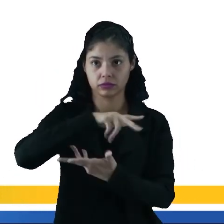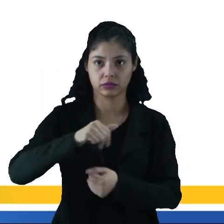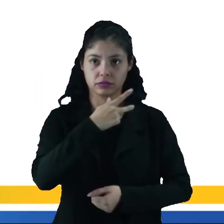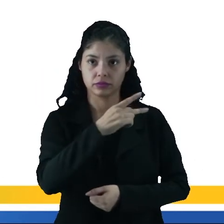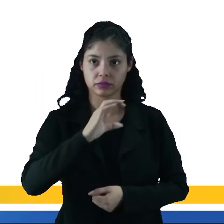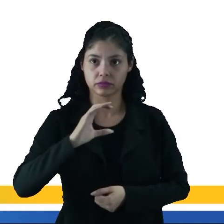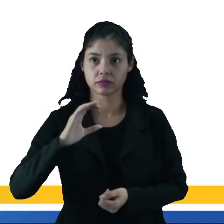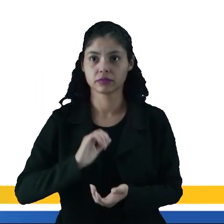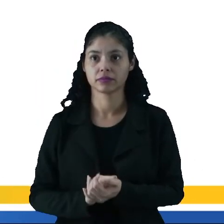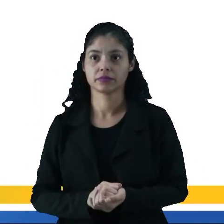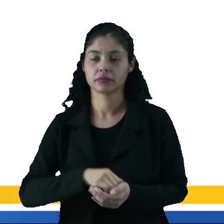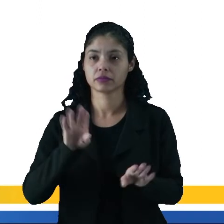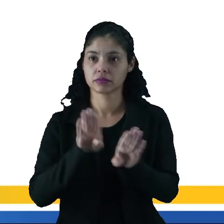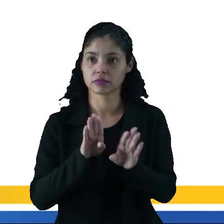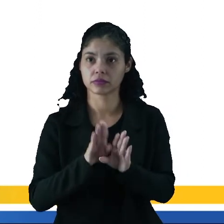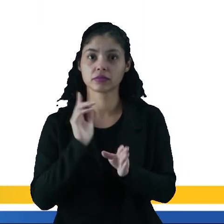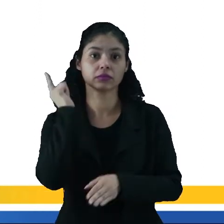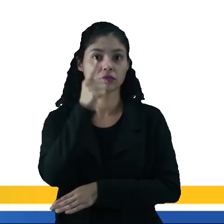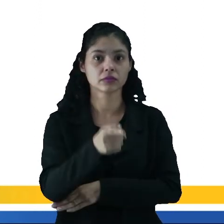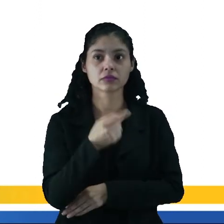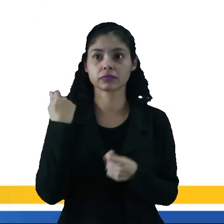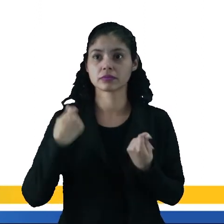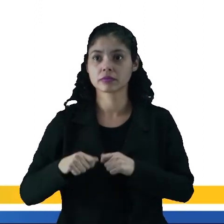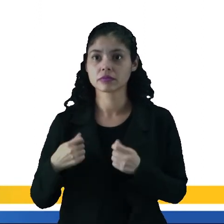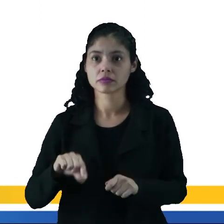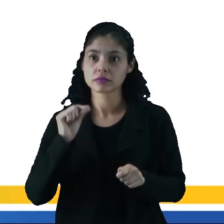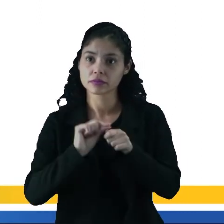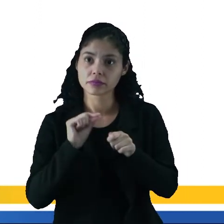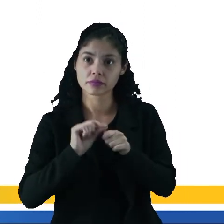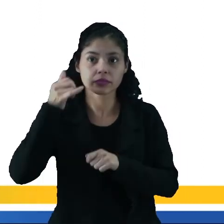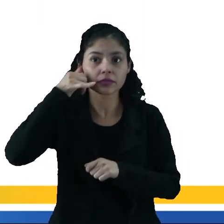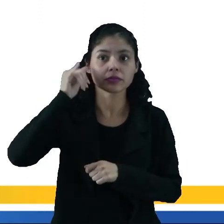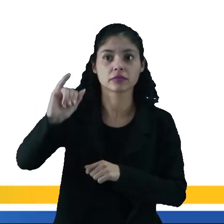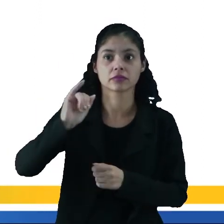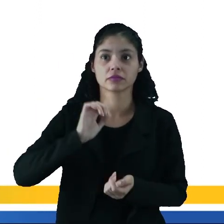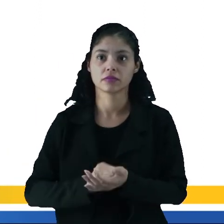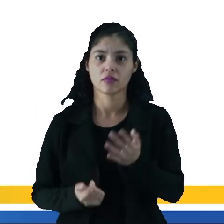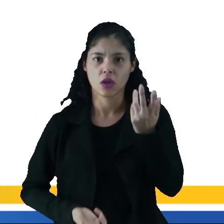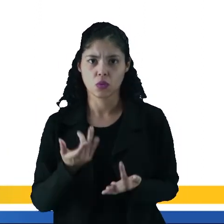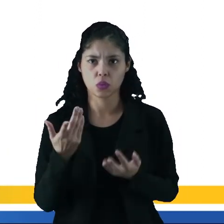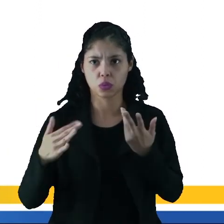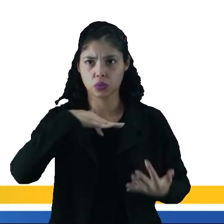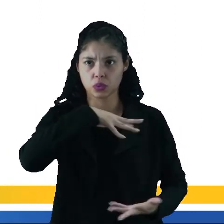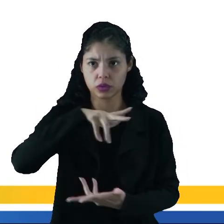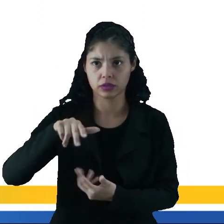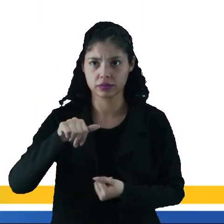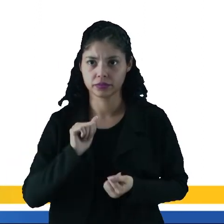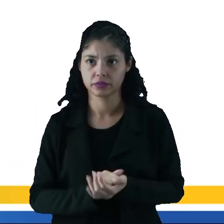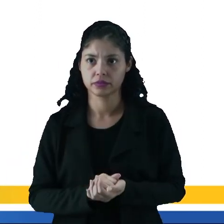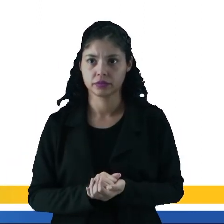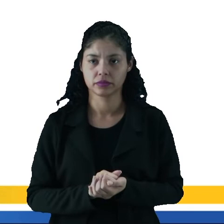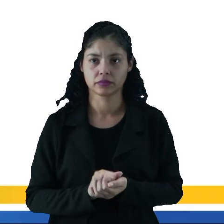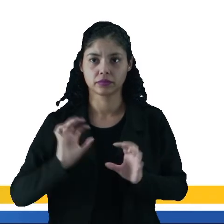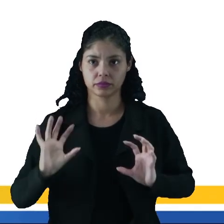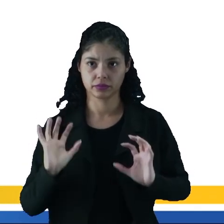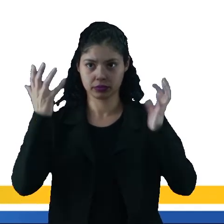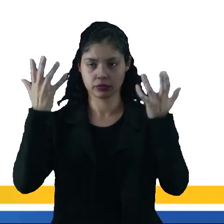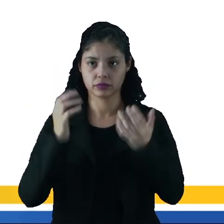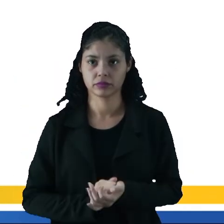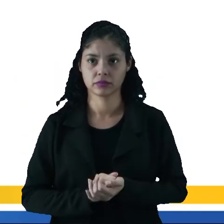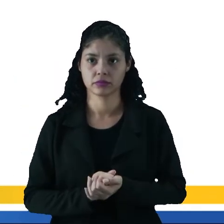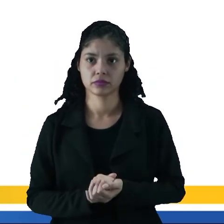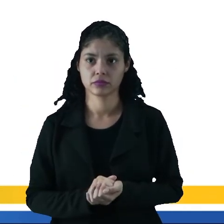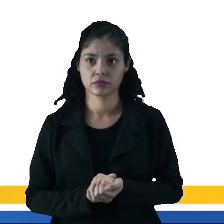PCC são enfáticos em apontar o que é preciso ser feito para evitar os efeitos dramáticos das mudanças climáticas